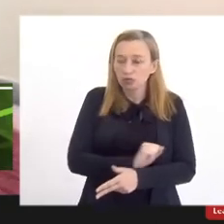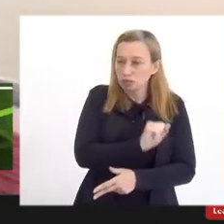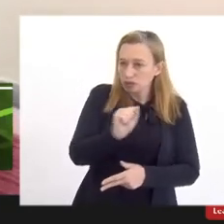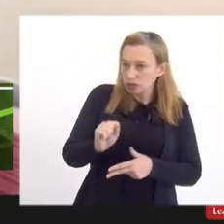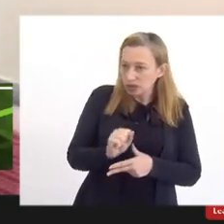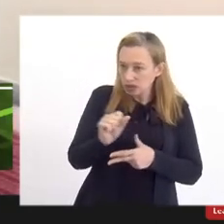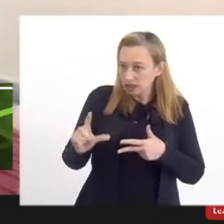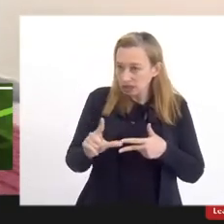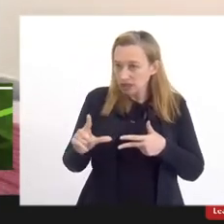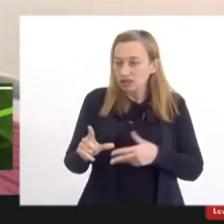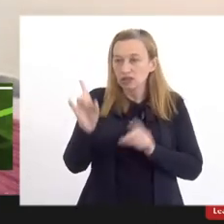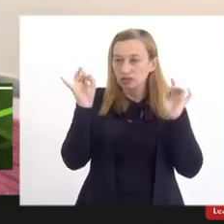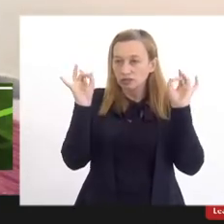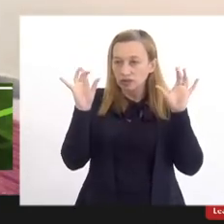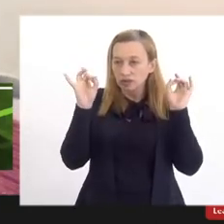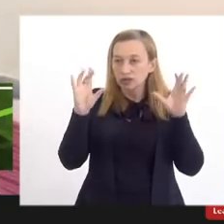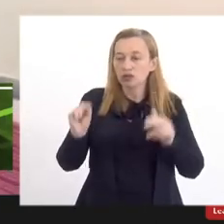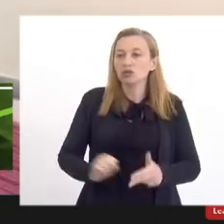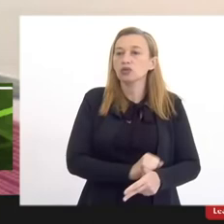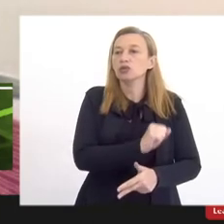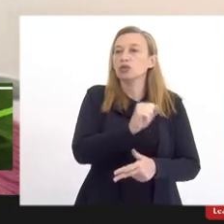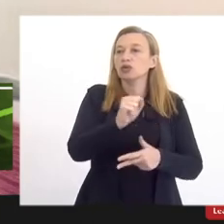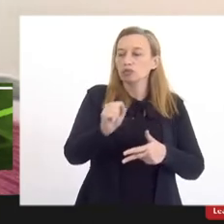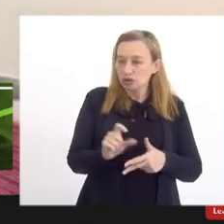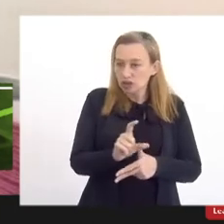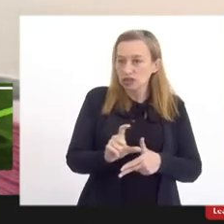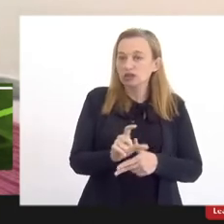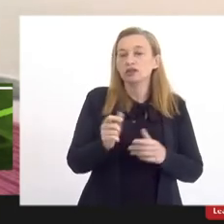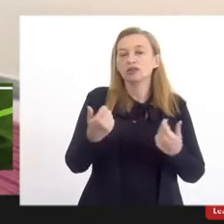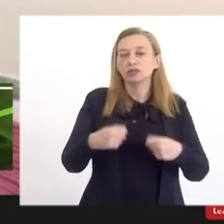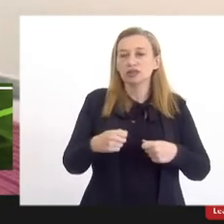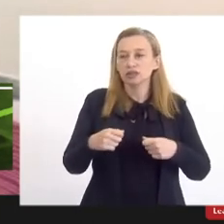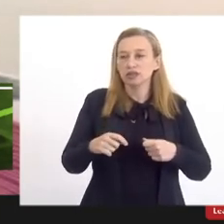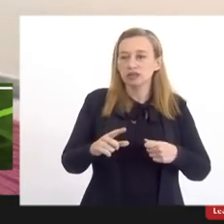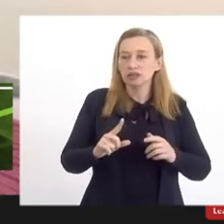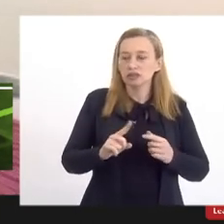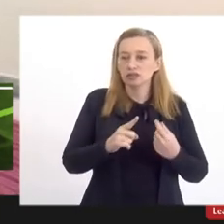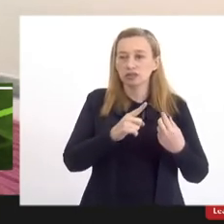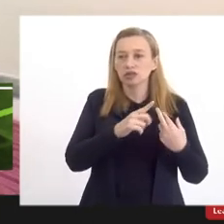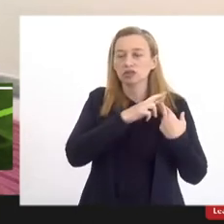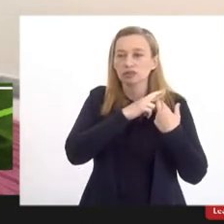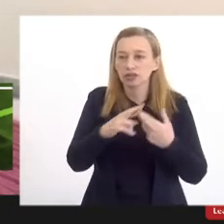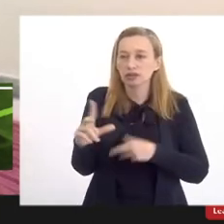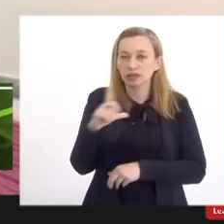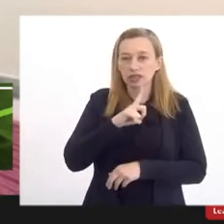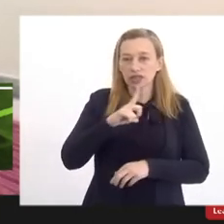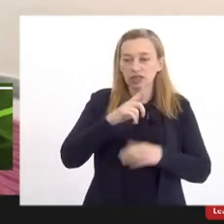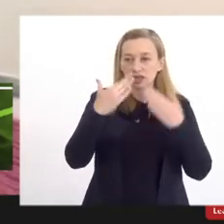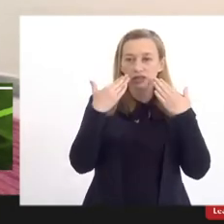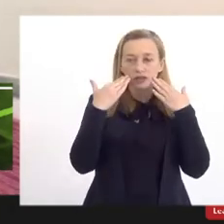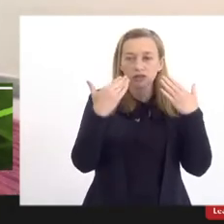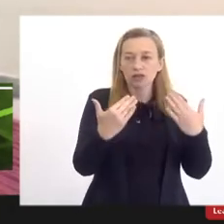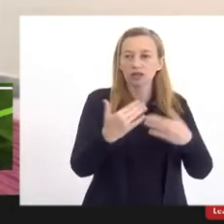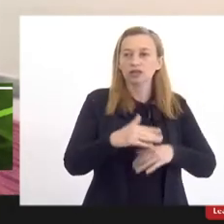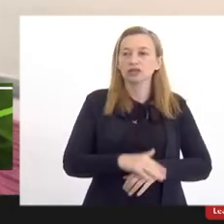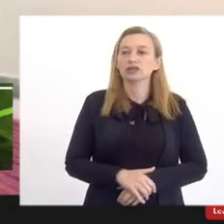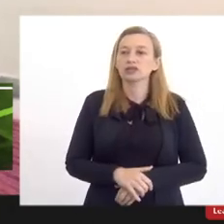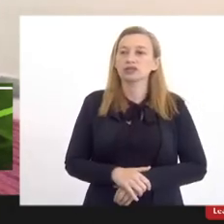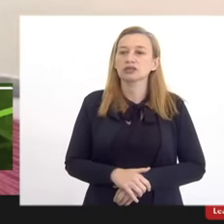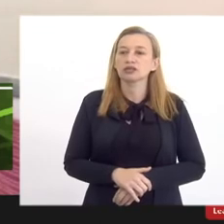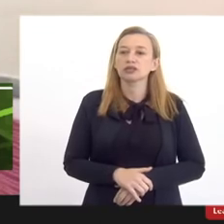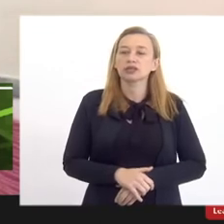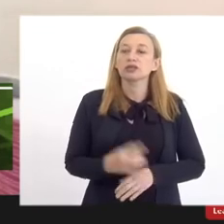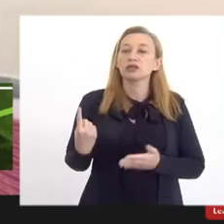especialmente o poder executivo devam assumir aqui então encaro essa audiência como aferir esses